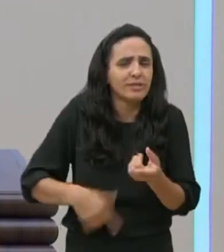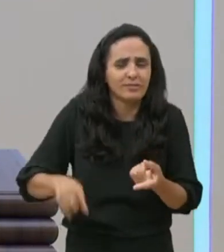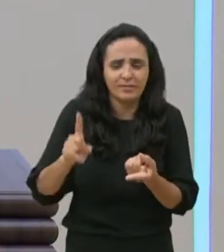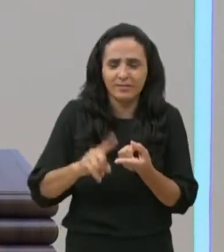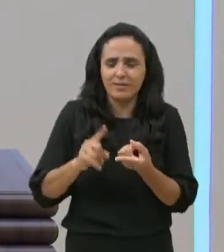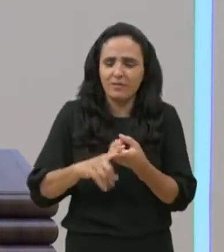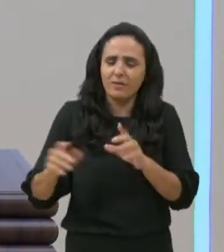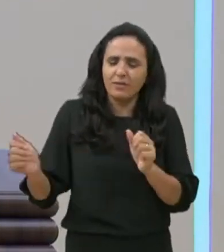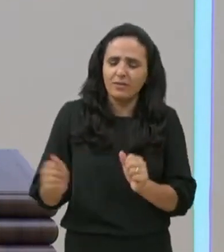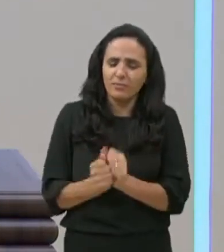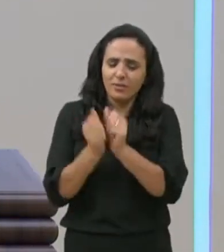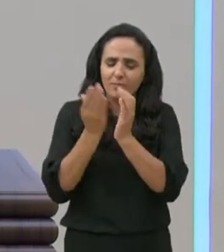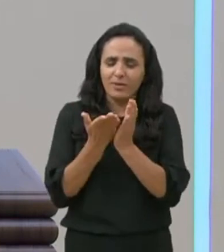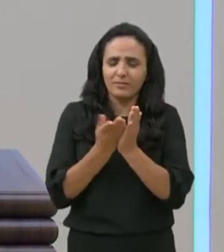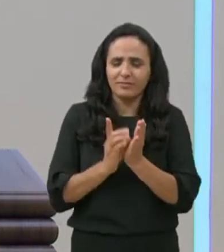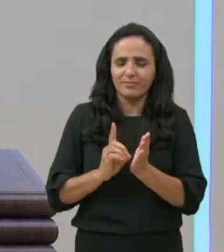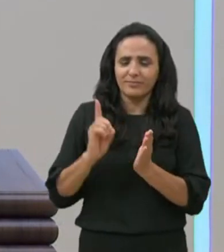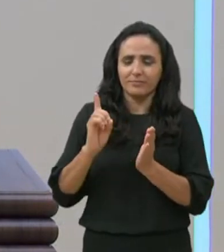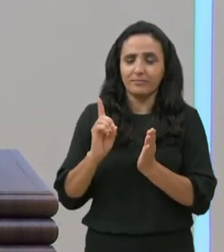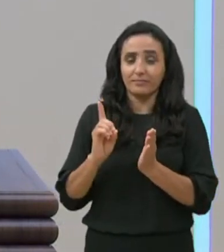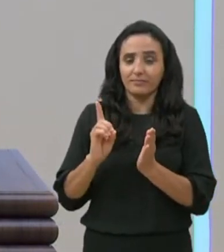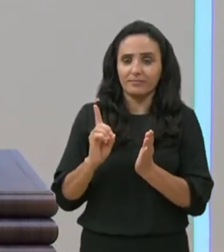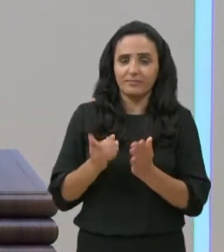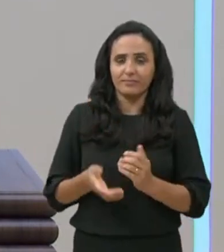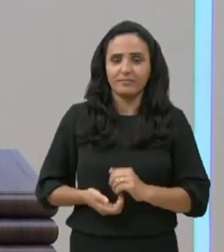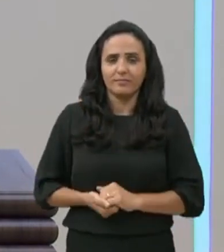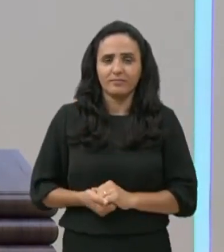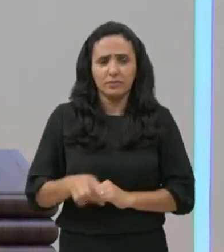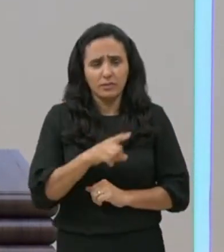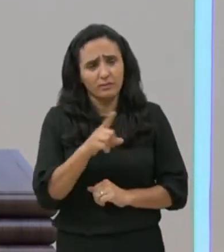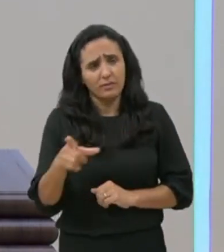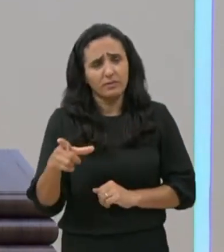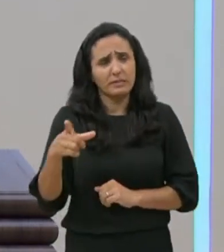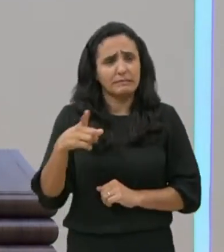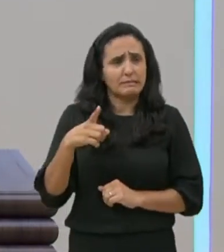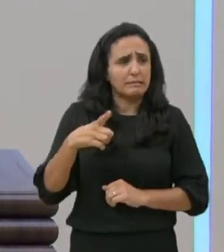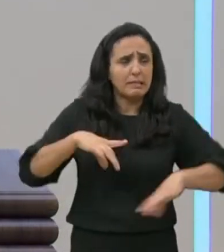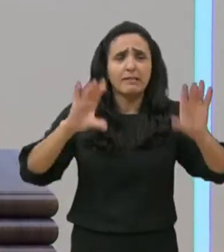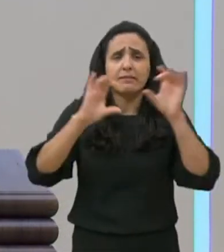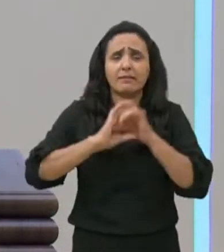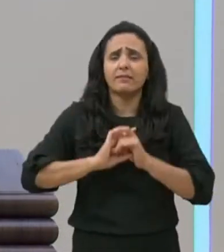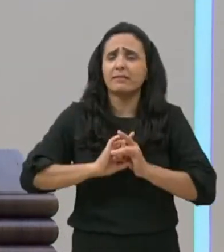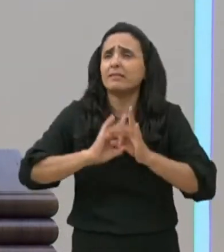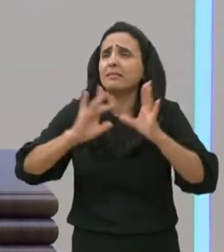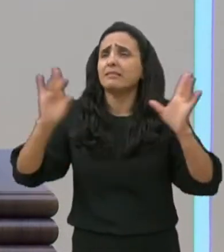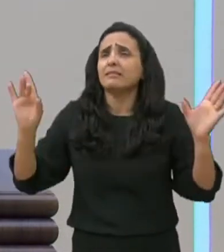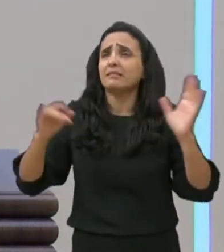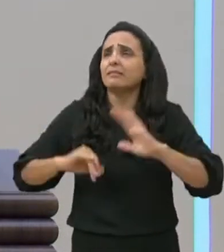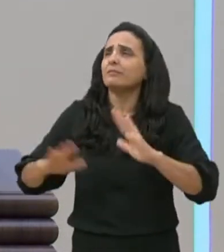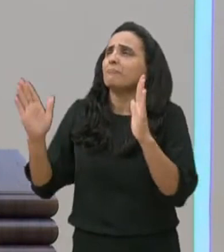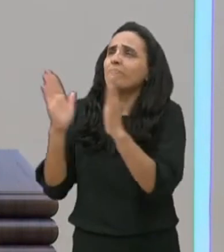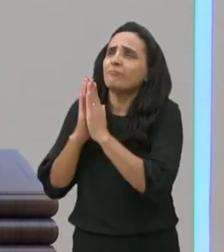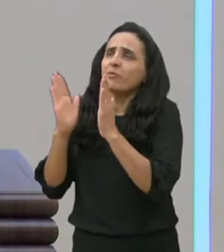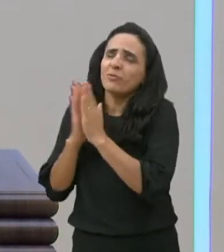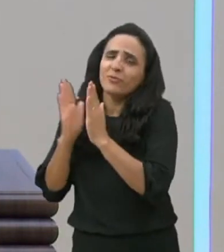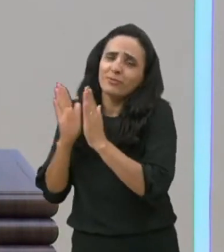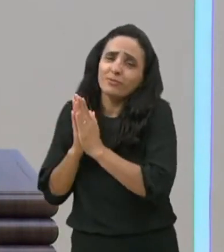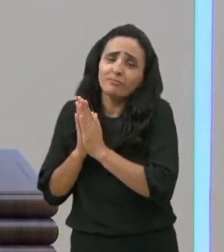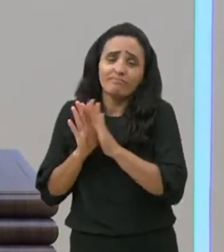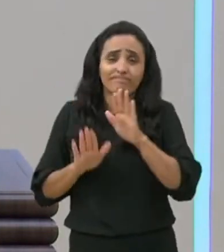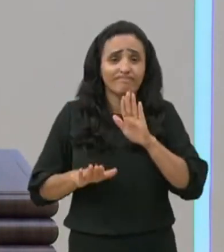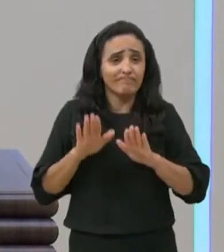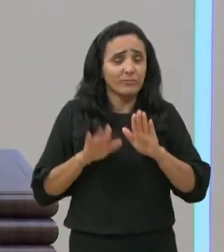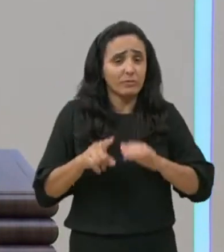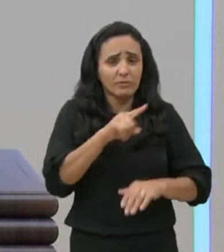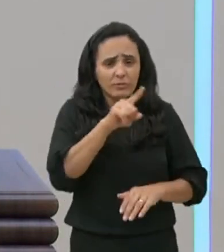nesta palavra, com a sua Bíblia aberta, que você tenha esta liberdade, de também ser o intercessor, talvez você